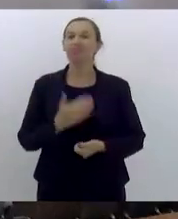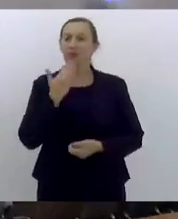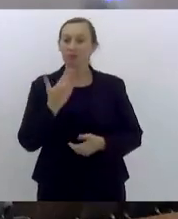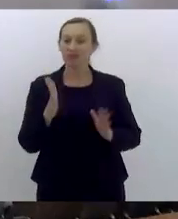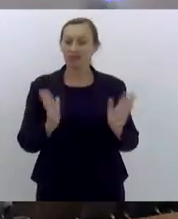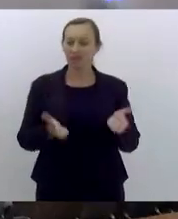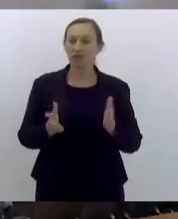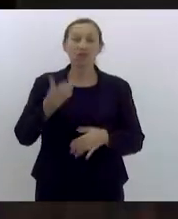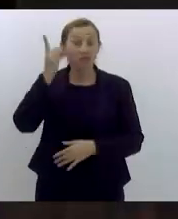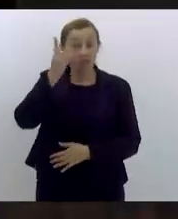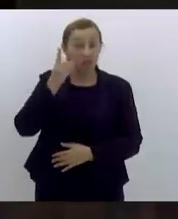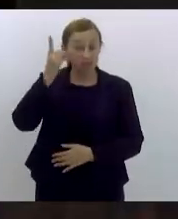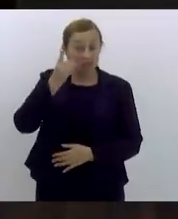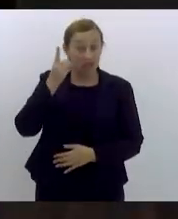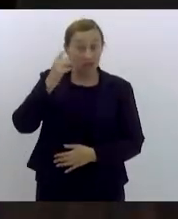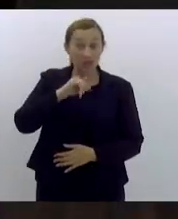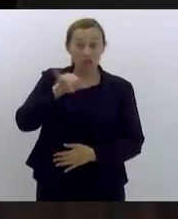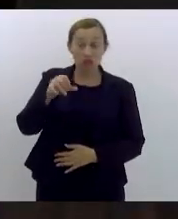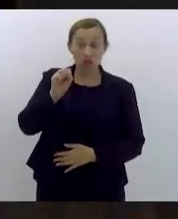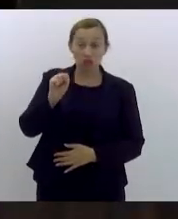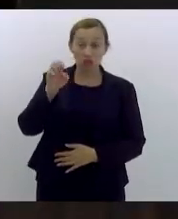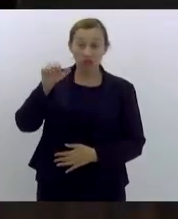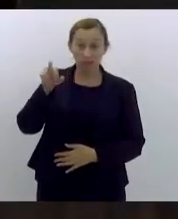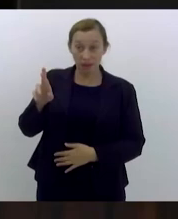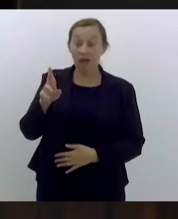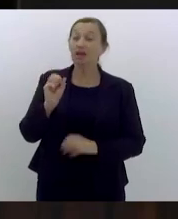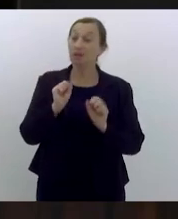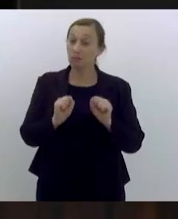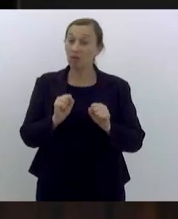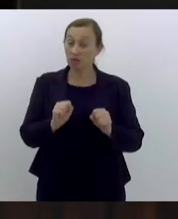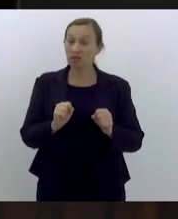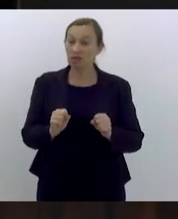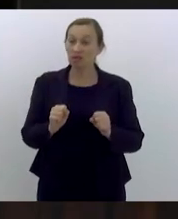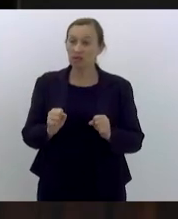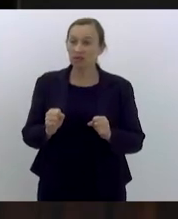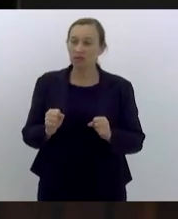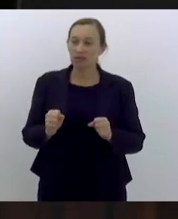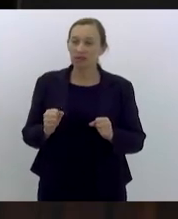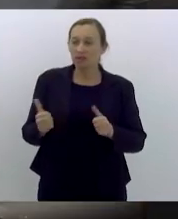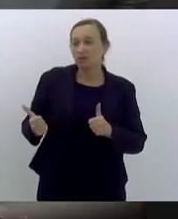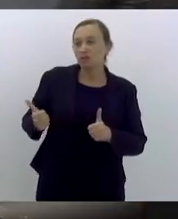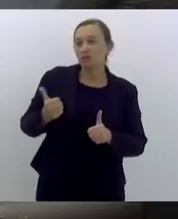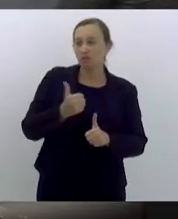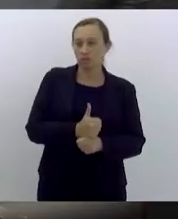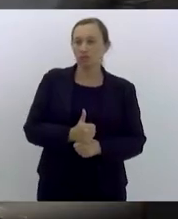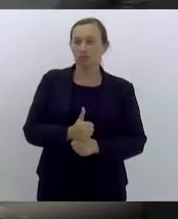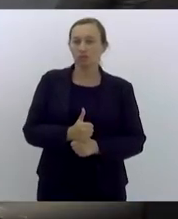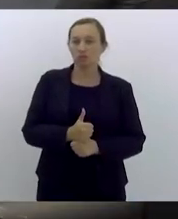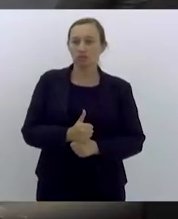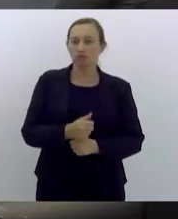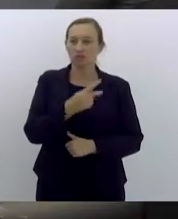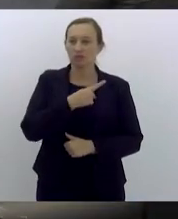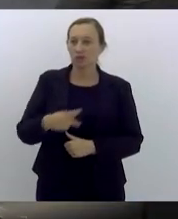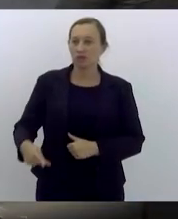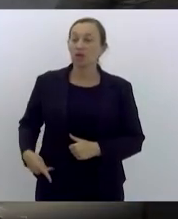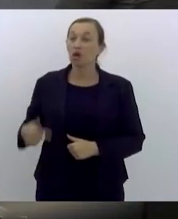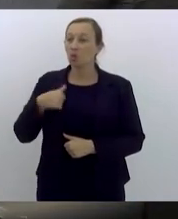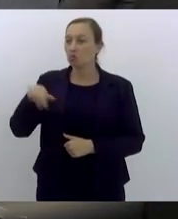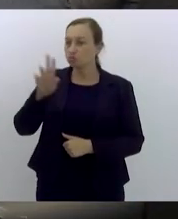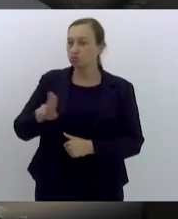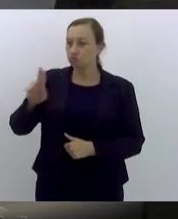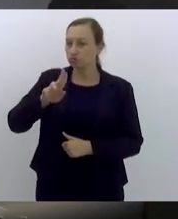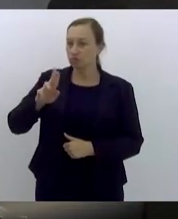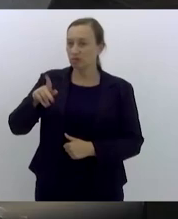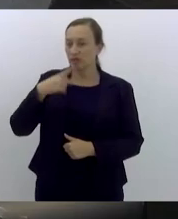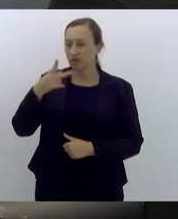agora o deputado Josemar que possa tomar o assento aqui na presidência enquanto eu faço uso da minha